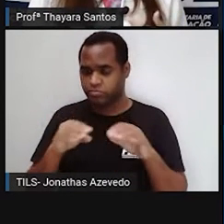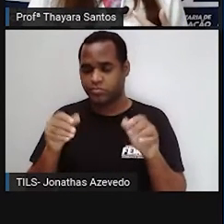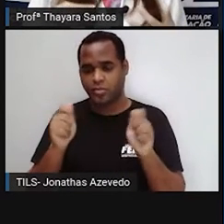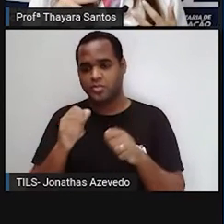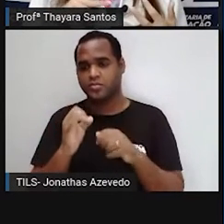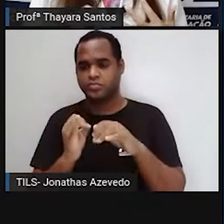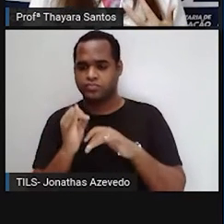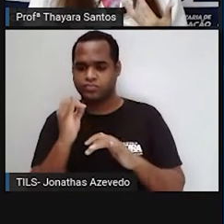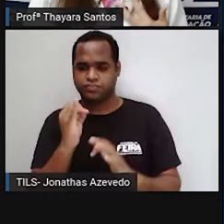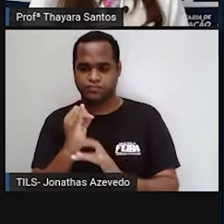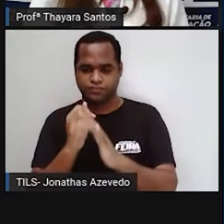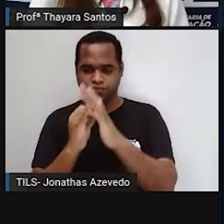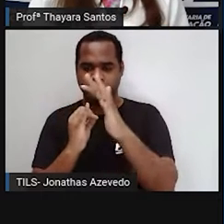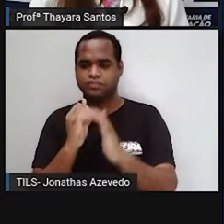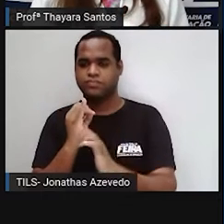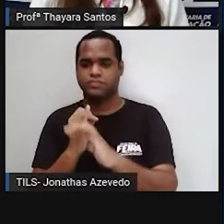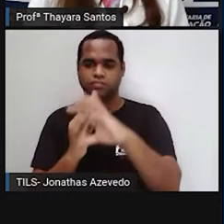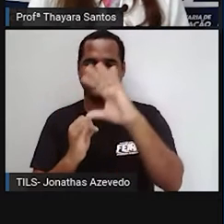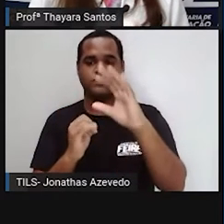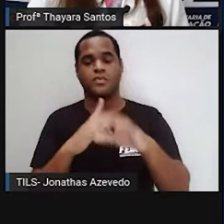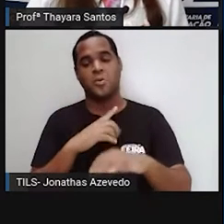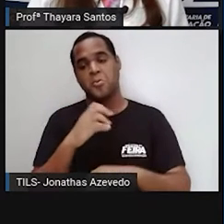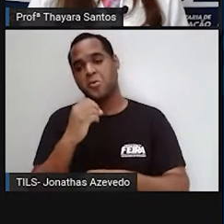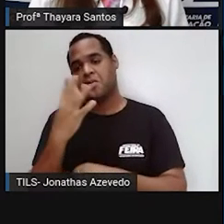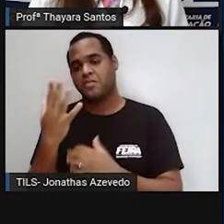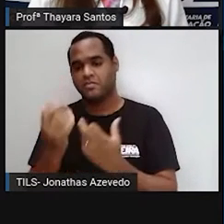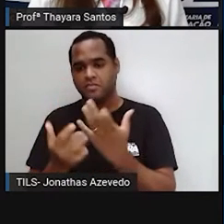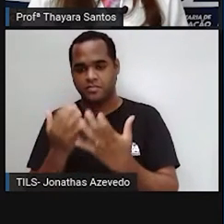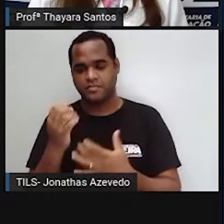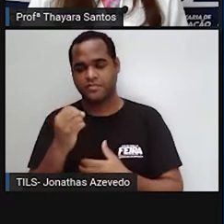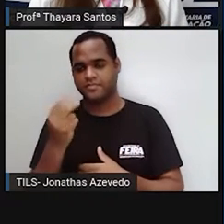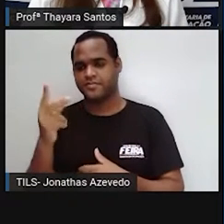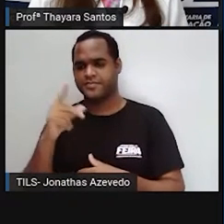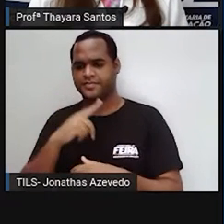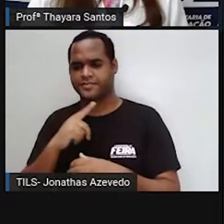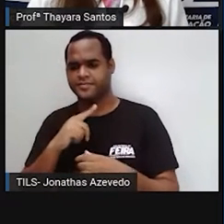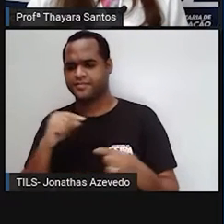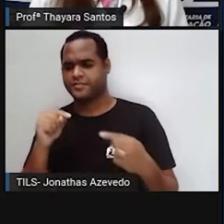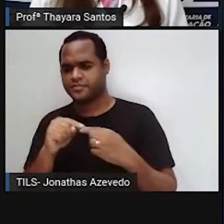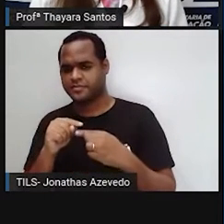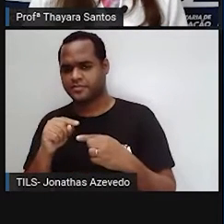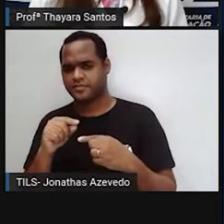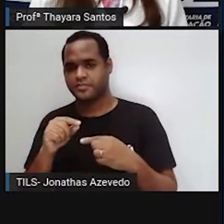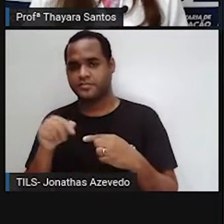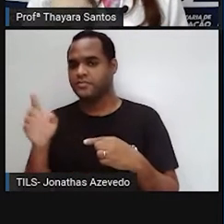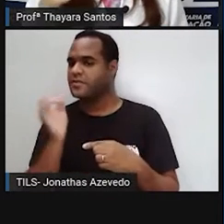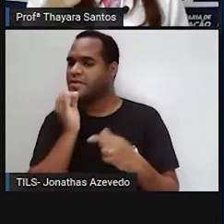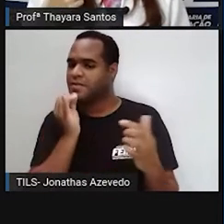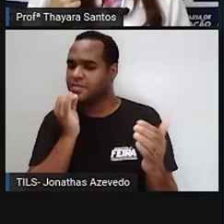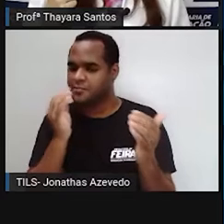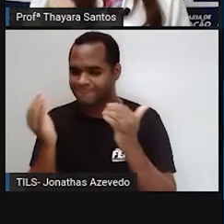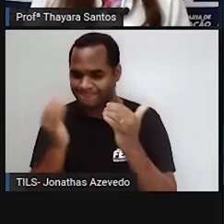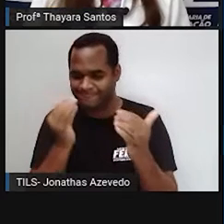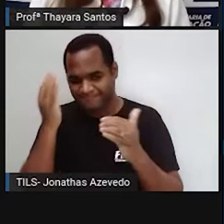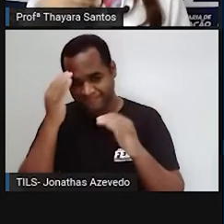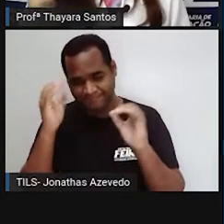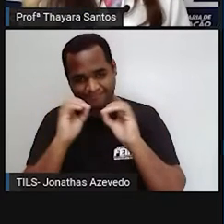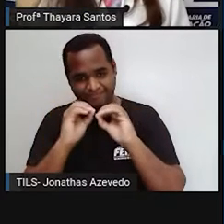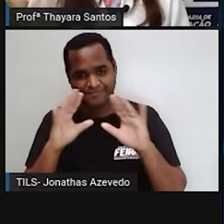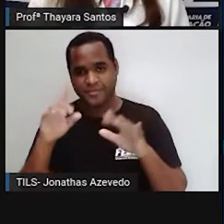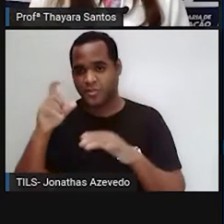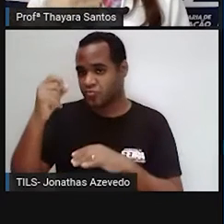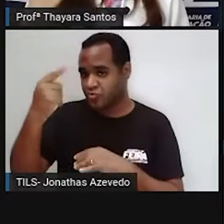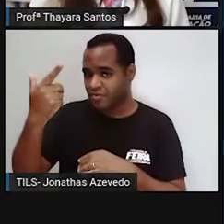indústria, seja quando a gente provoca queimadas, esses aerossóis, por isso que eu coloquei esse exemplo aqui para vocês, qualquer aerossol,